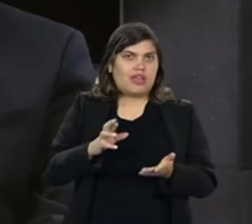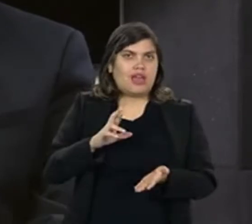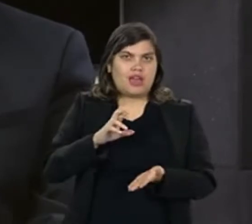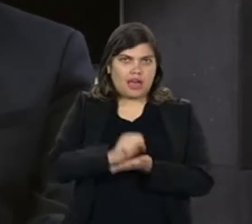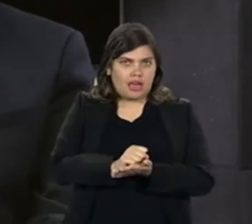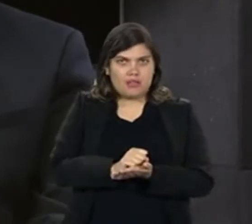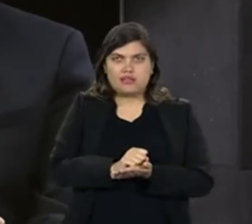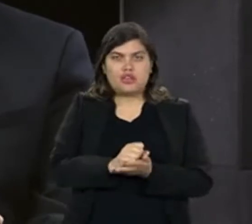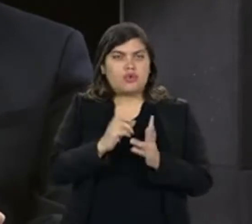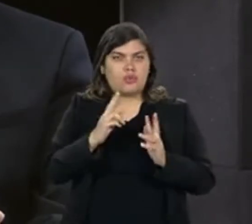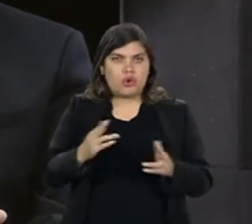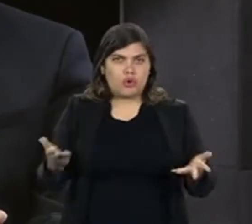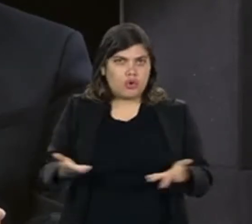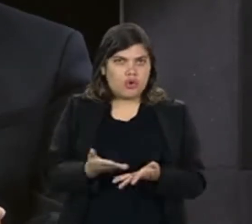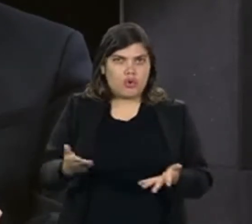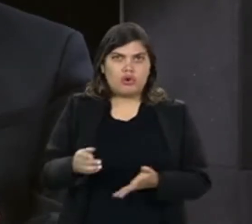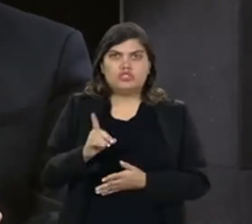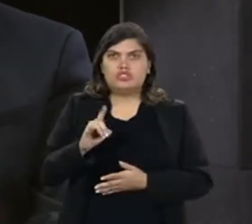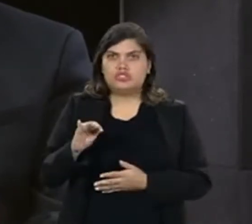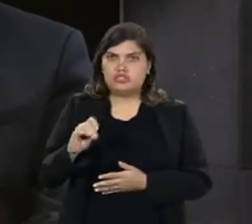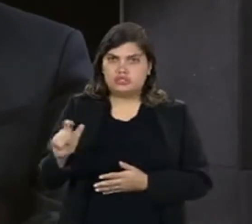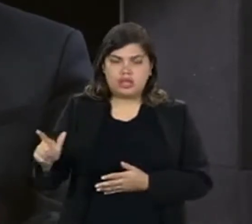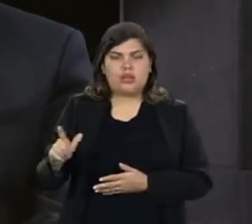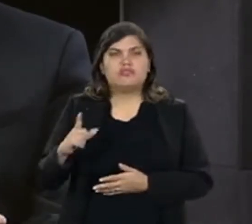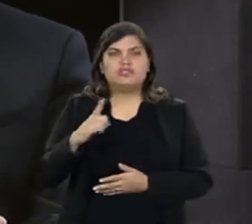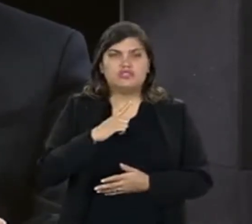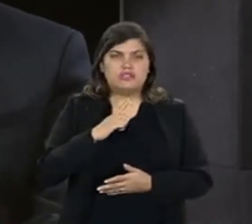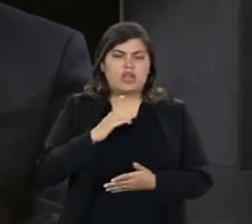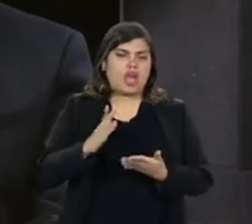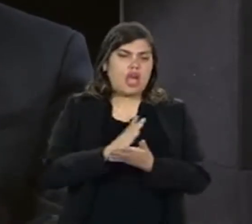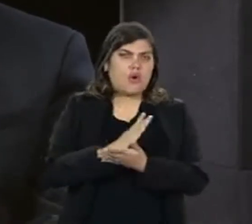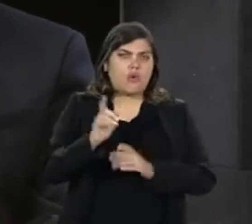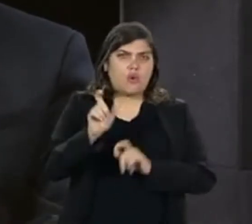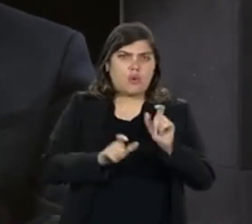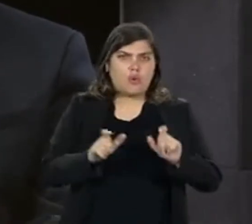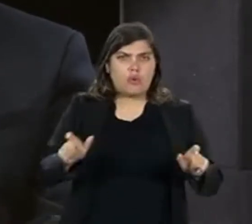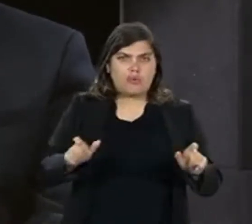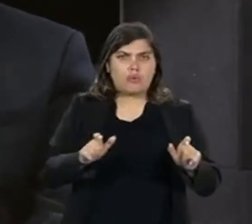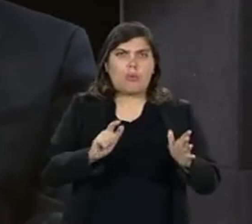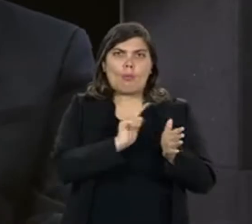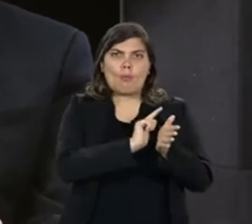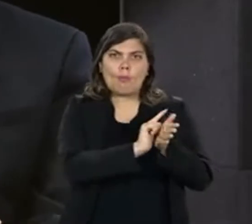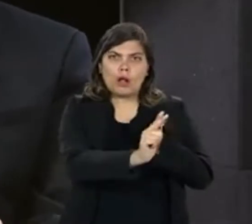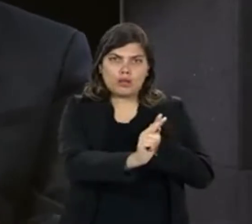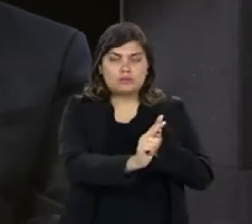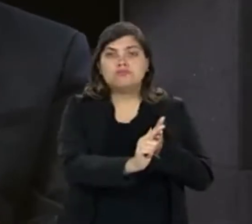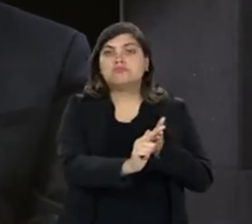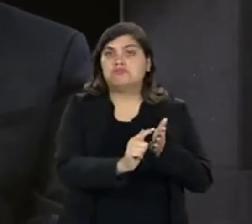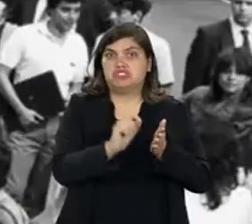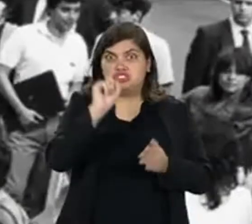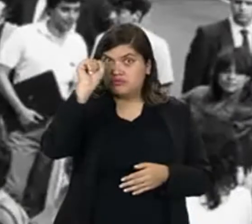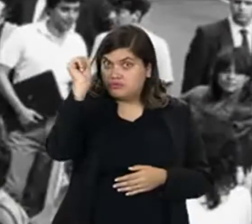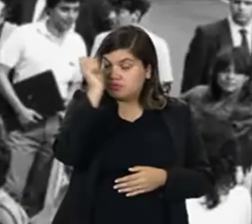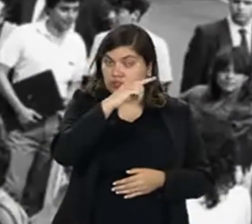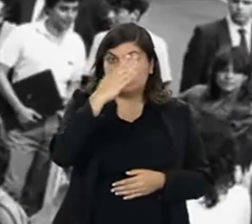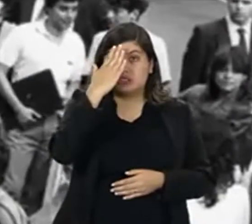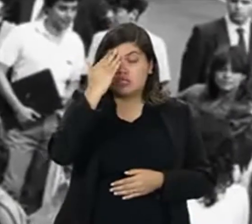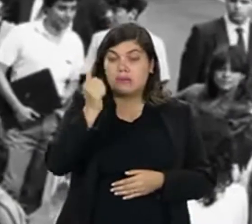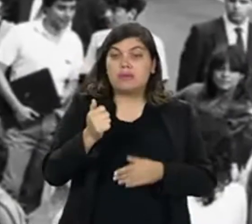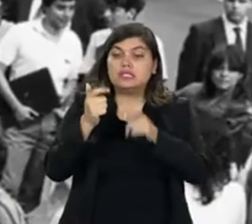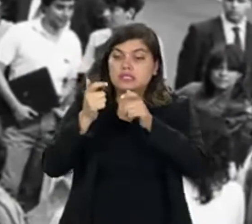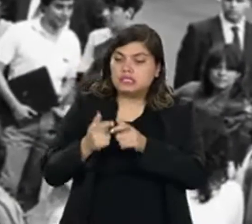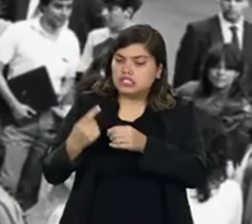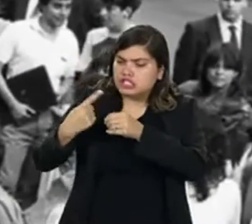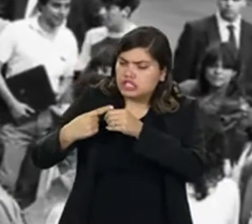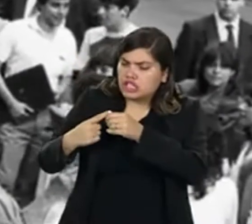cadastramento como há hoje, digital. Havia eleitores fantasmas. Era muito difícil saber, no interior do